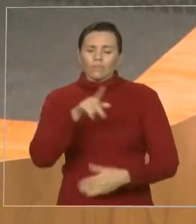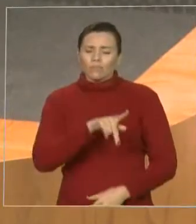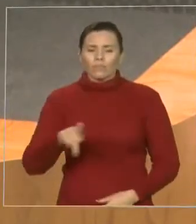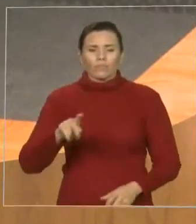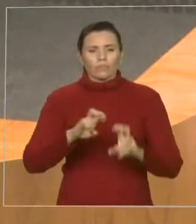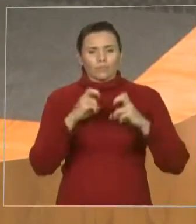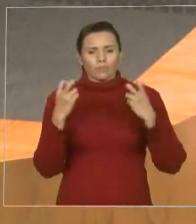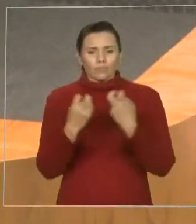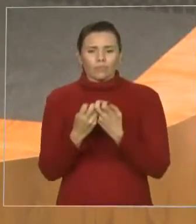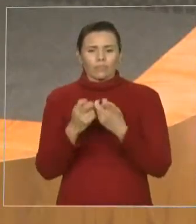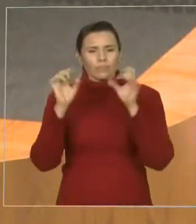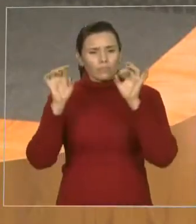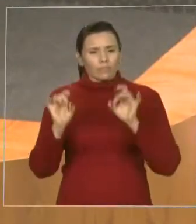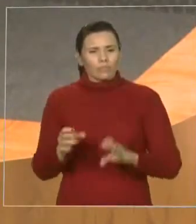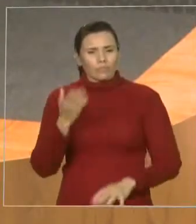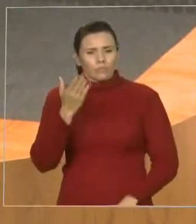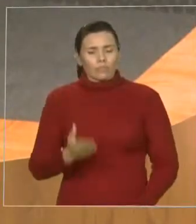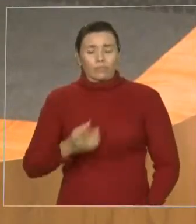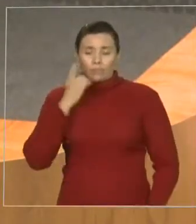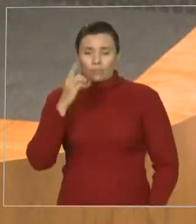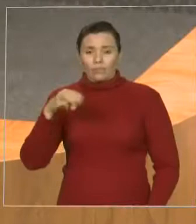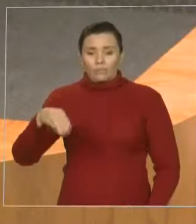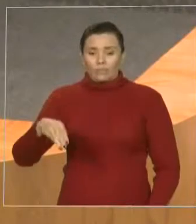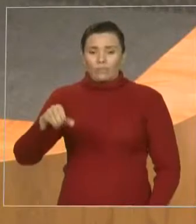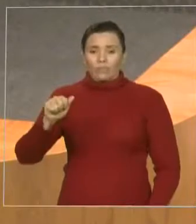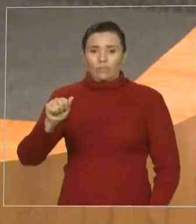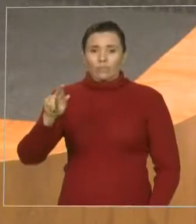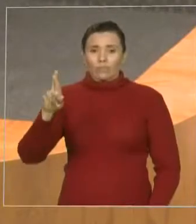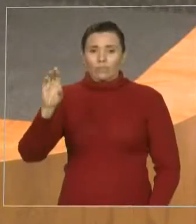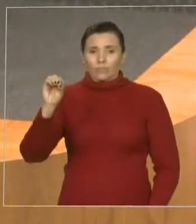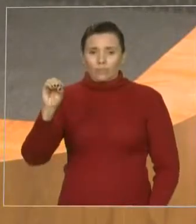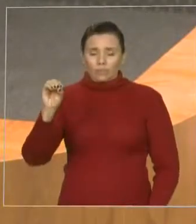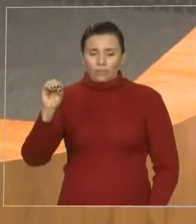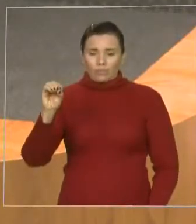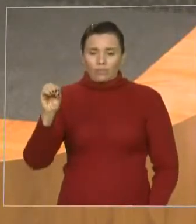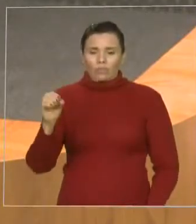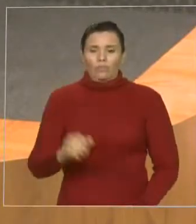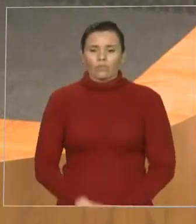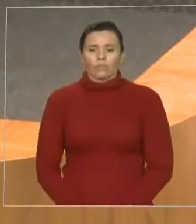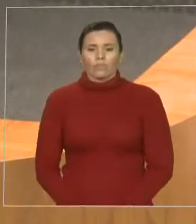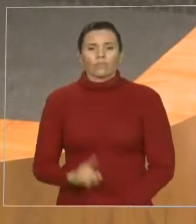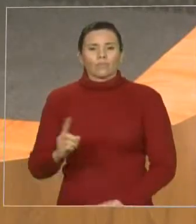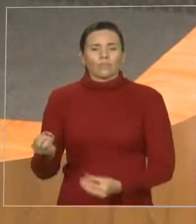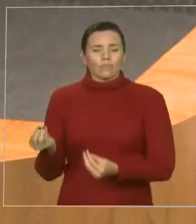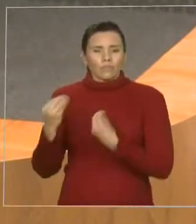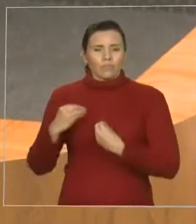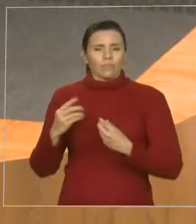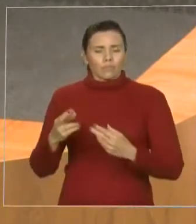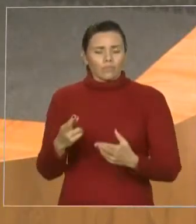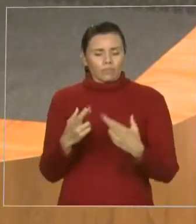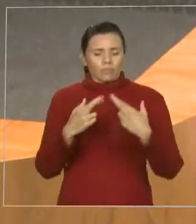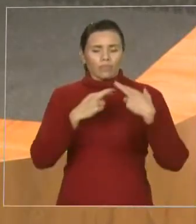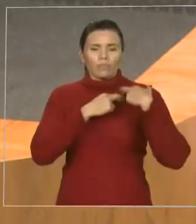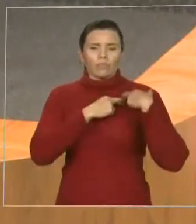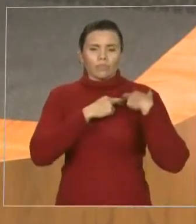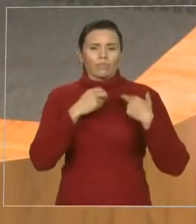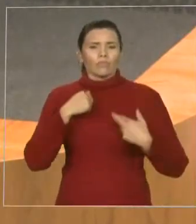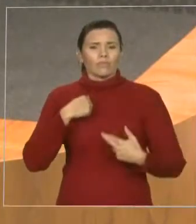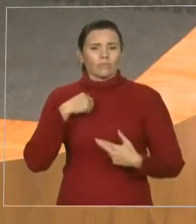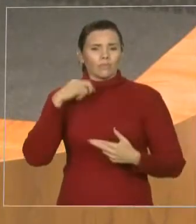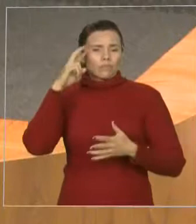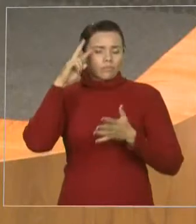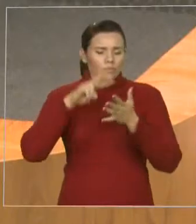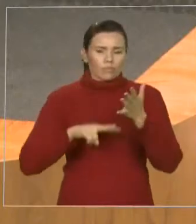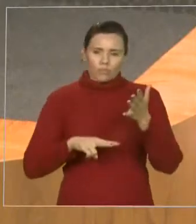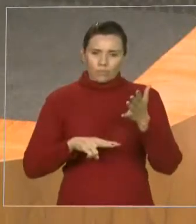inclusive, de forma especial, o deputado Marco Aurélio, que nos deu a incumbência de ser o relator dessa matéria. Então, eu tive a oportunidade